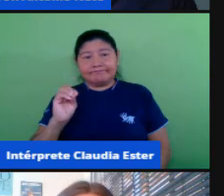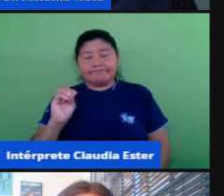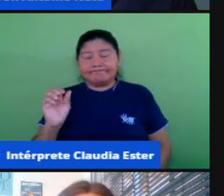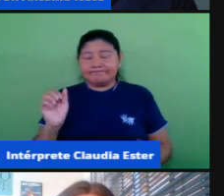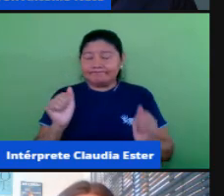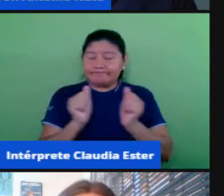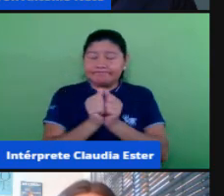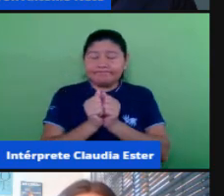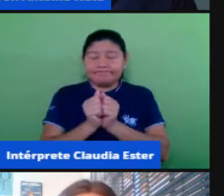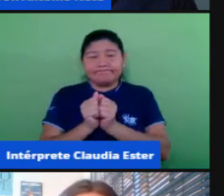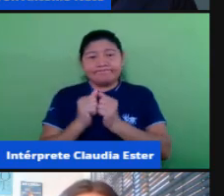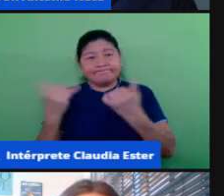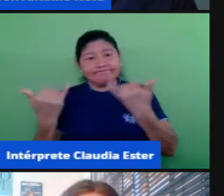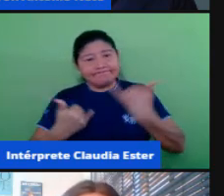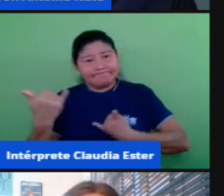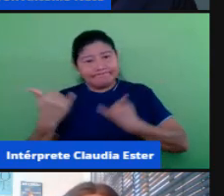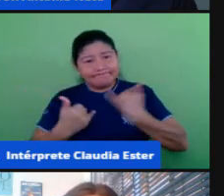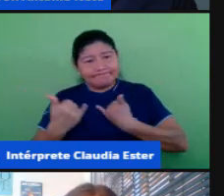a gente continuar.